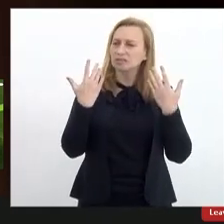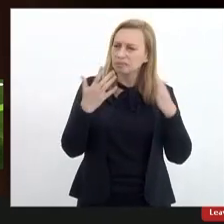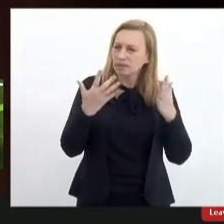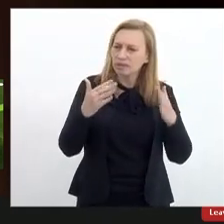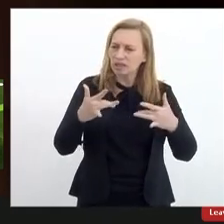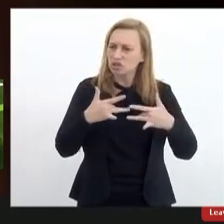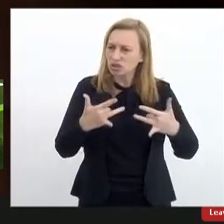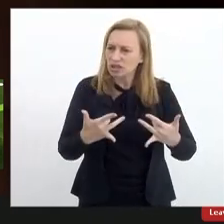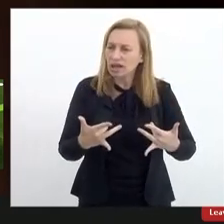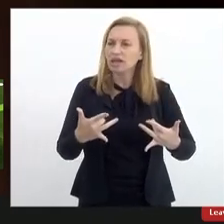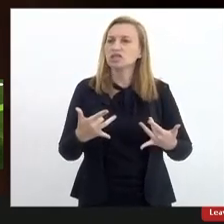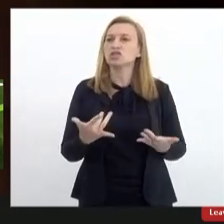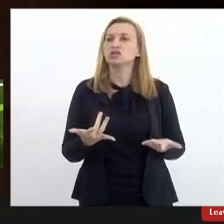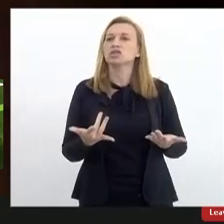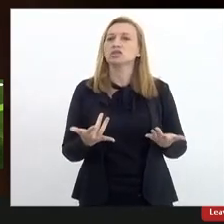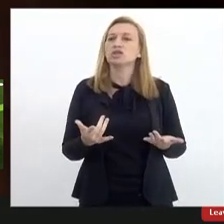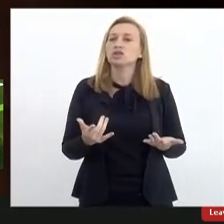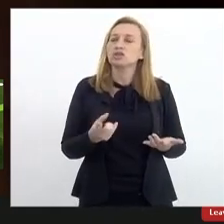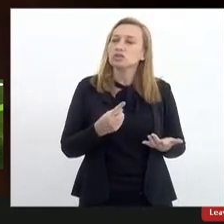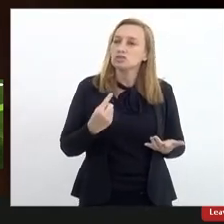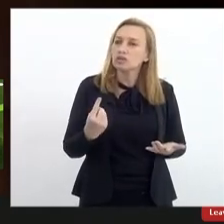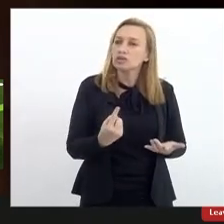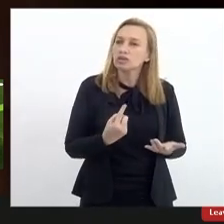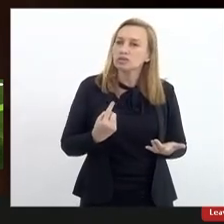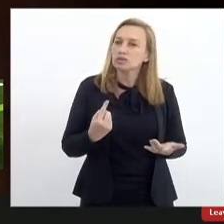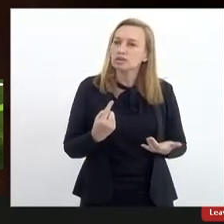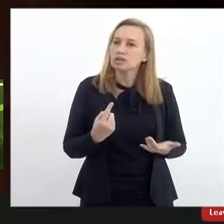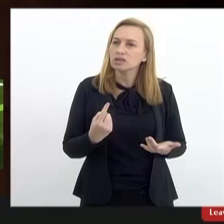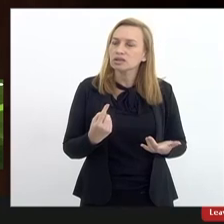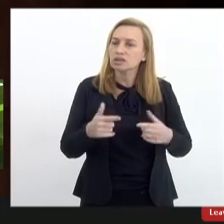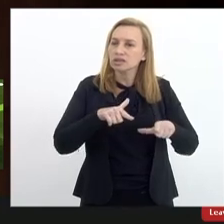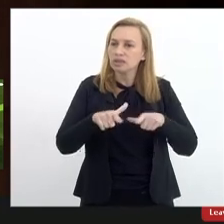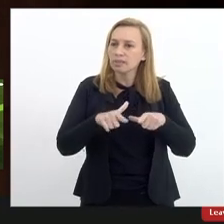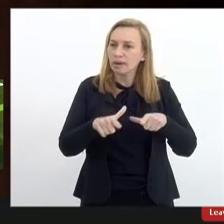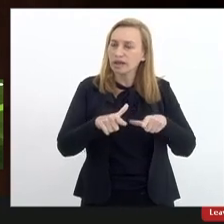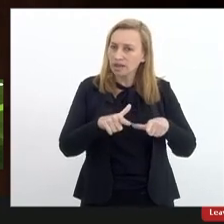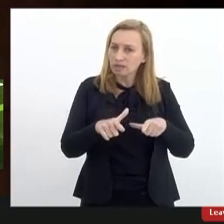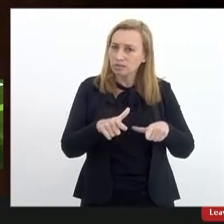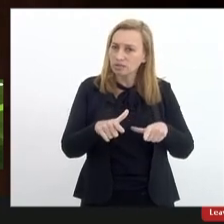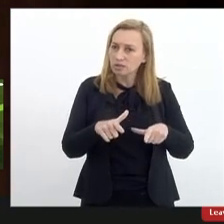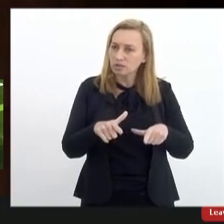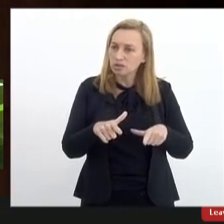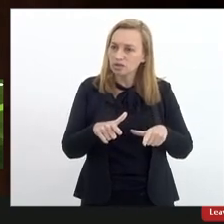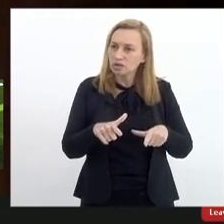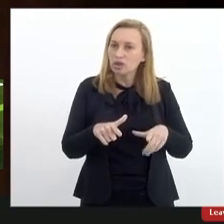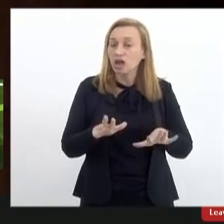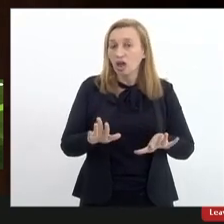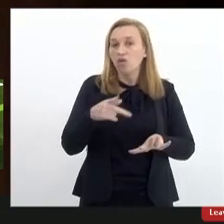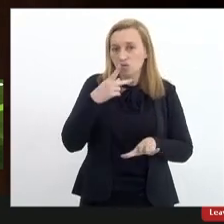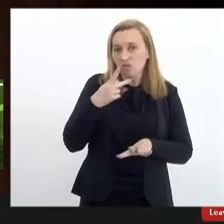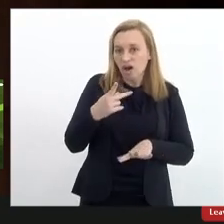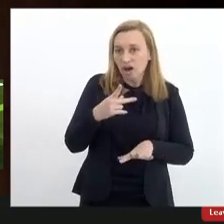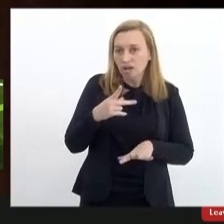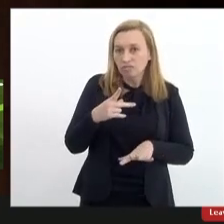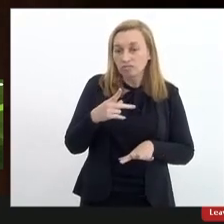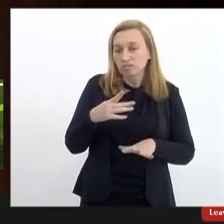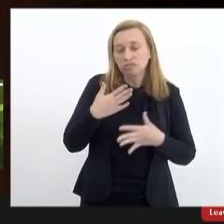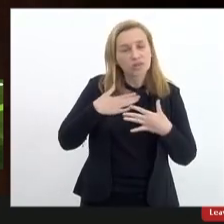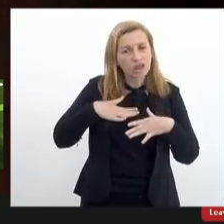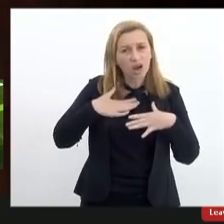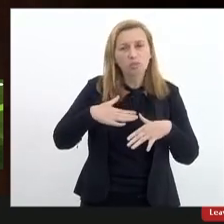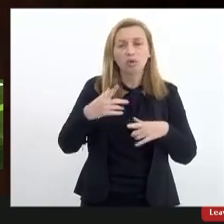solidariedade estamos trabalhando com afinco eu falo isso de uma forma muito serena